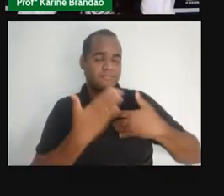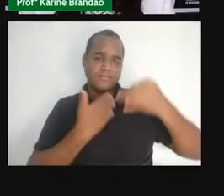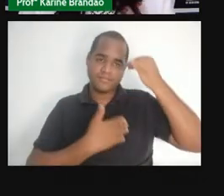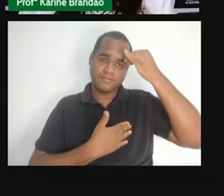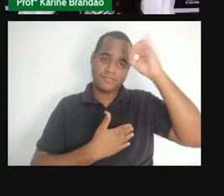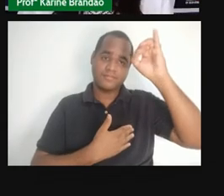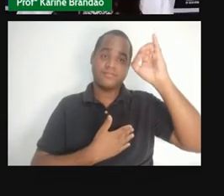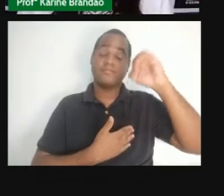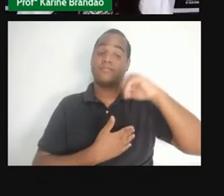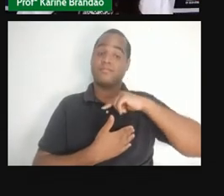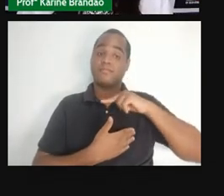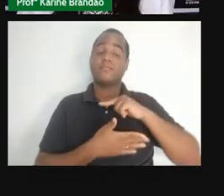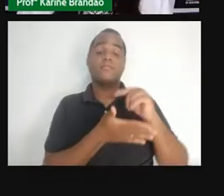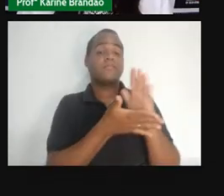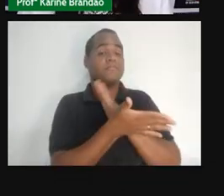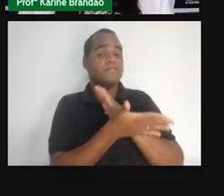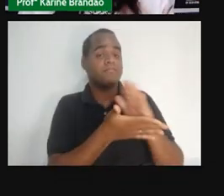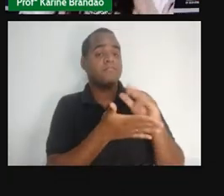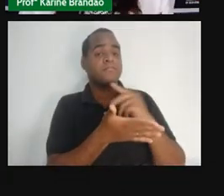tenha, né,